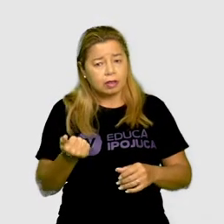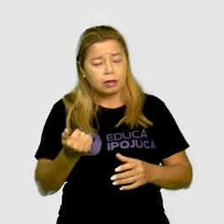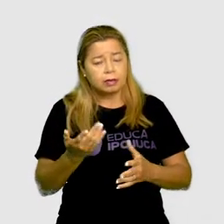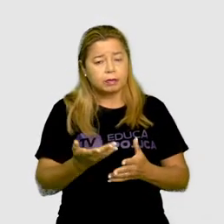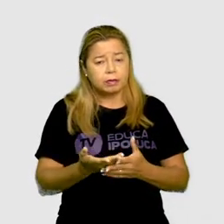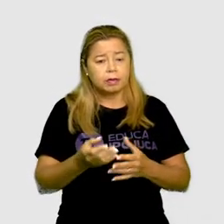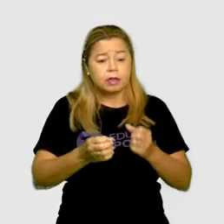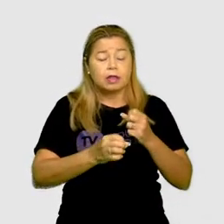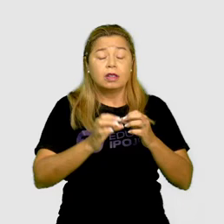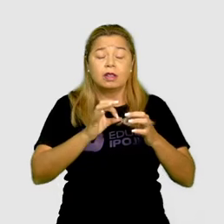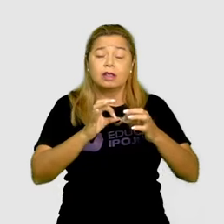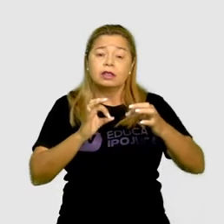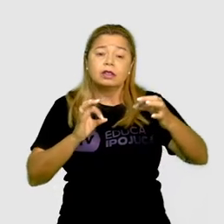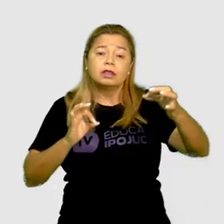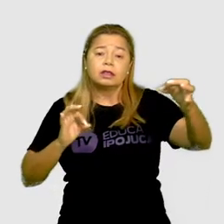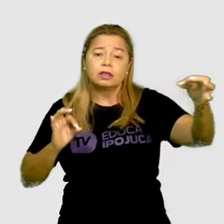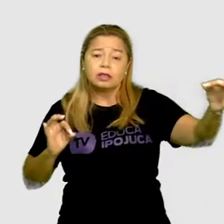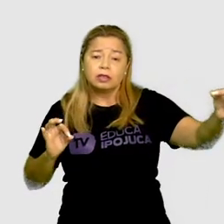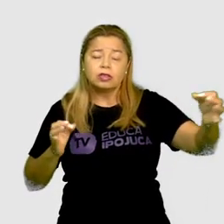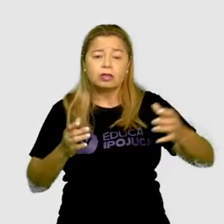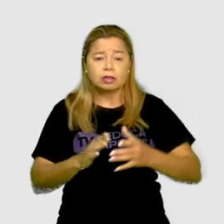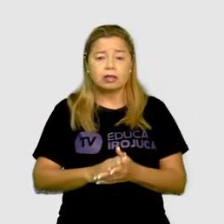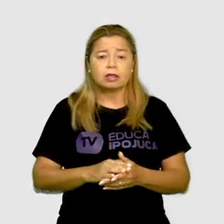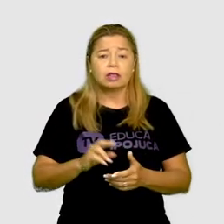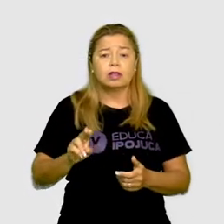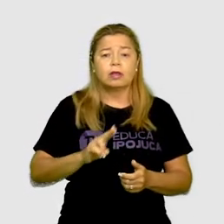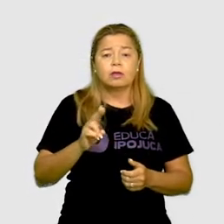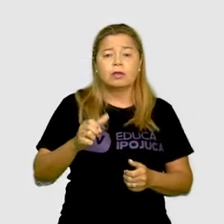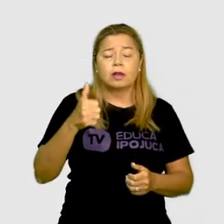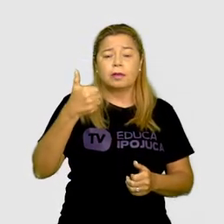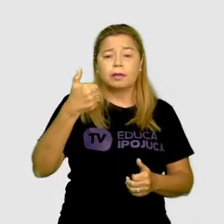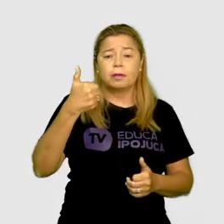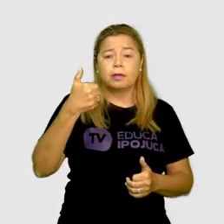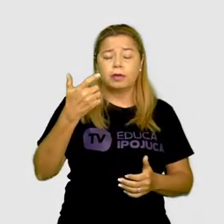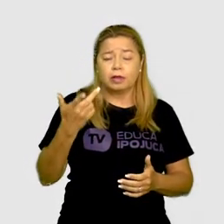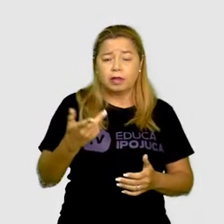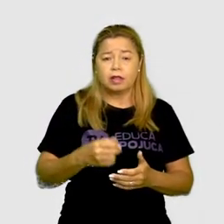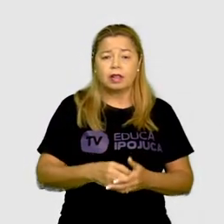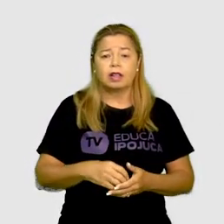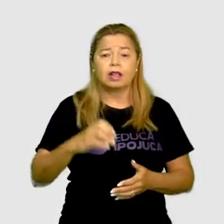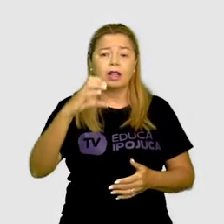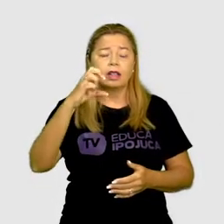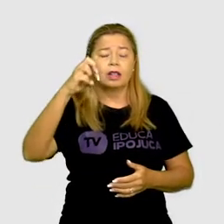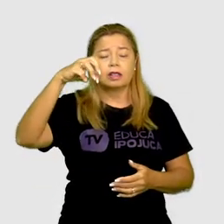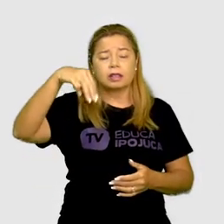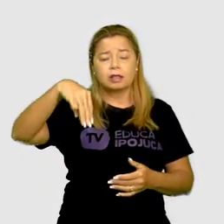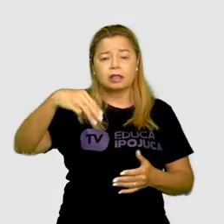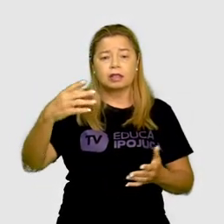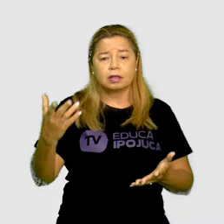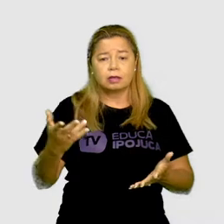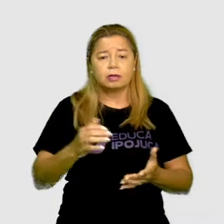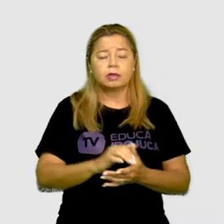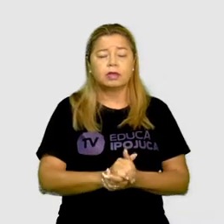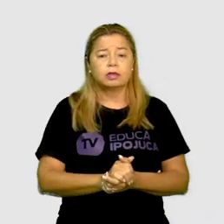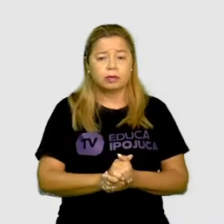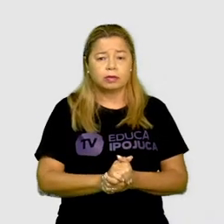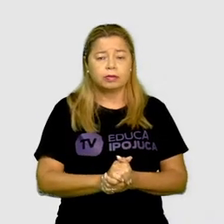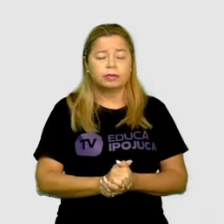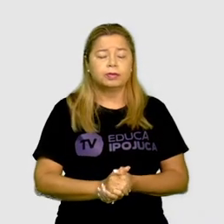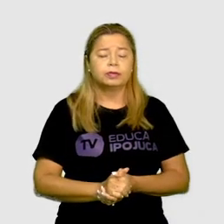são milímetro, a polegada, o centímetro. Também unidades maiores, como a milha e o anos